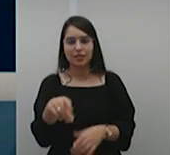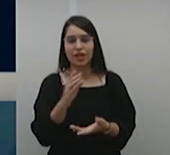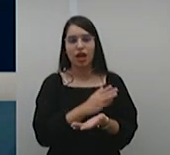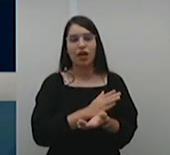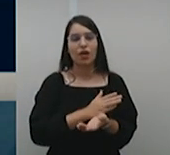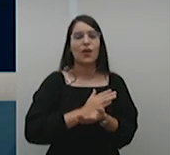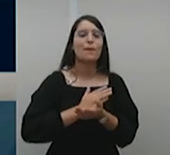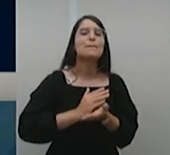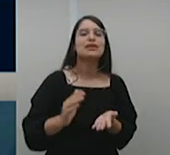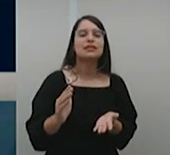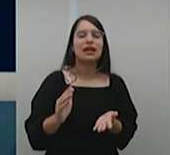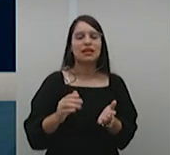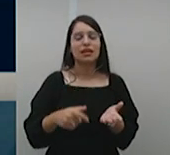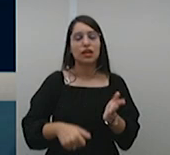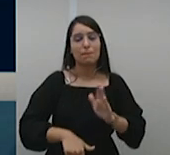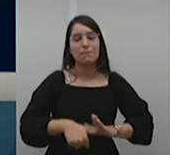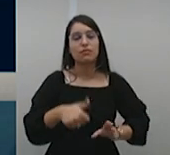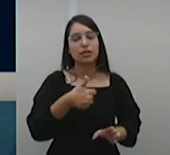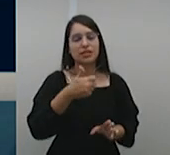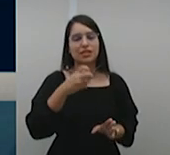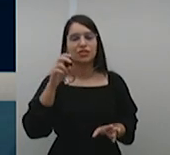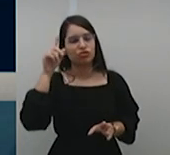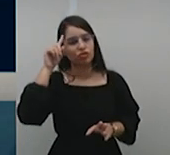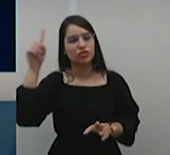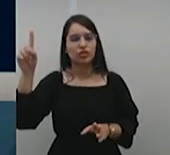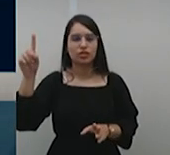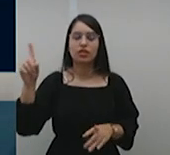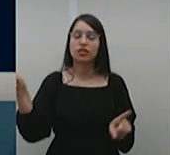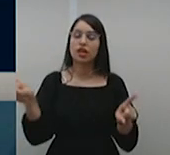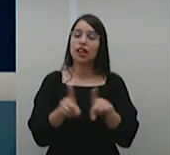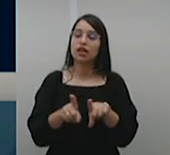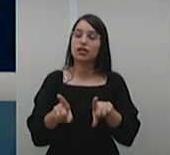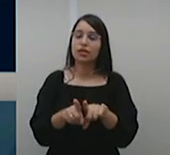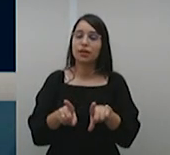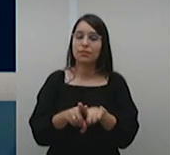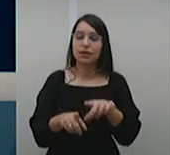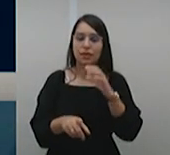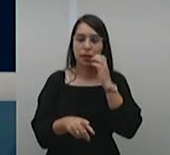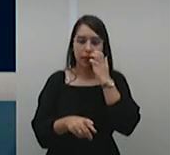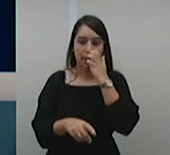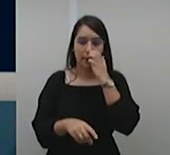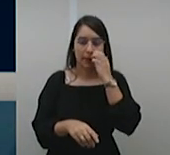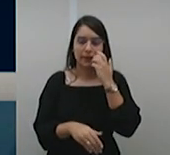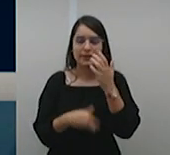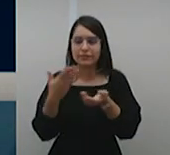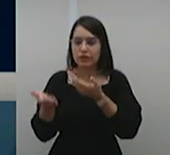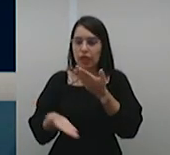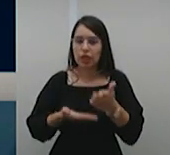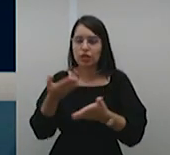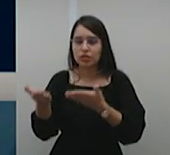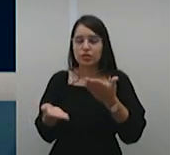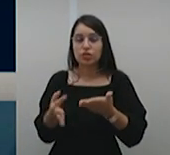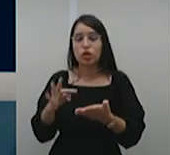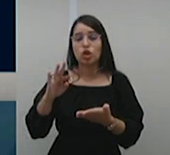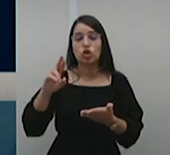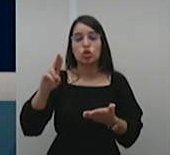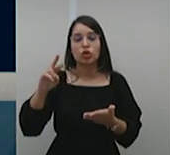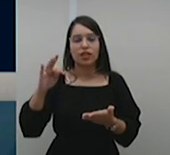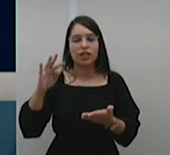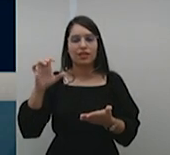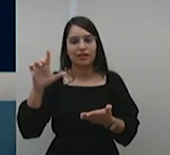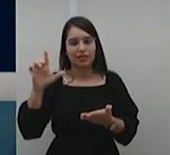aqui responsável pela apreciação de tutelas de urgência durante a segunda quinzena.